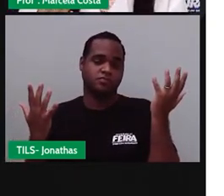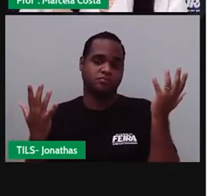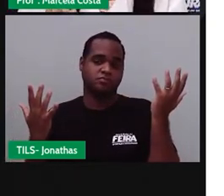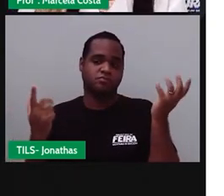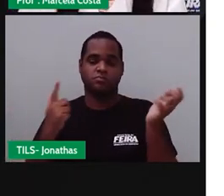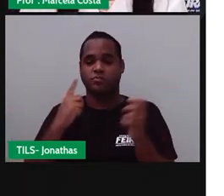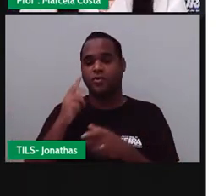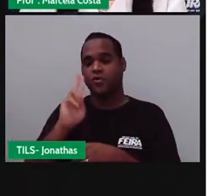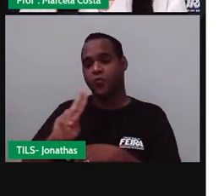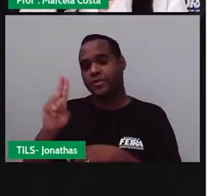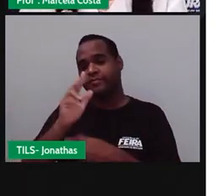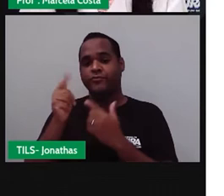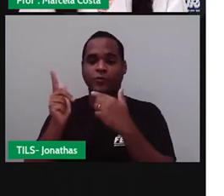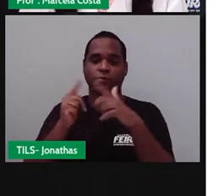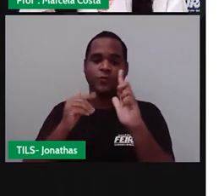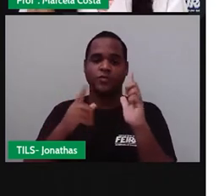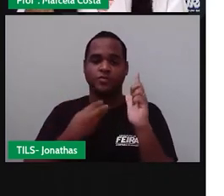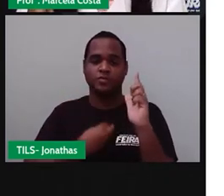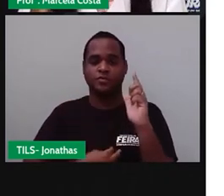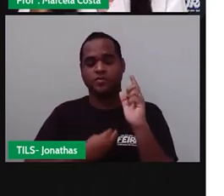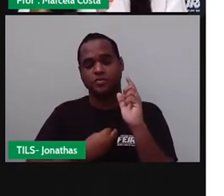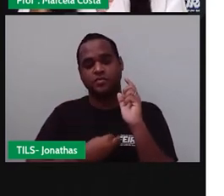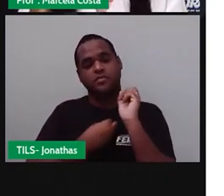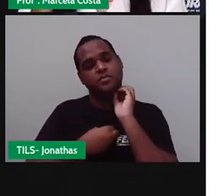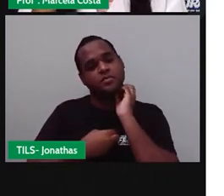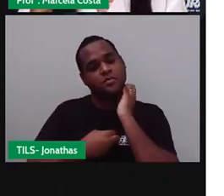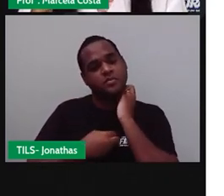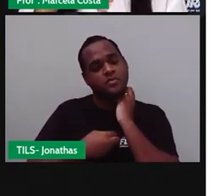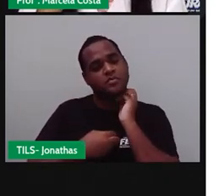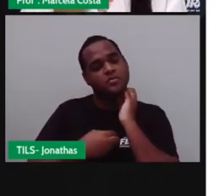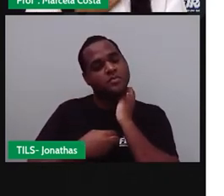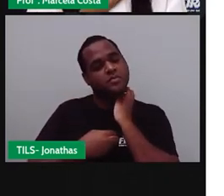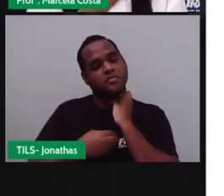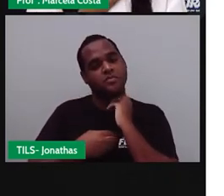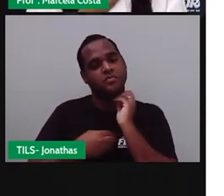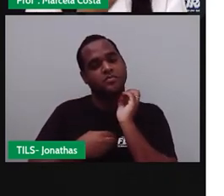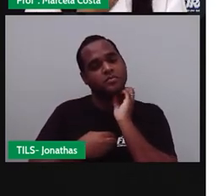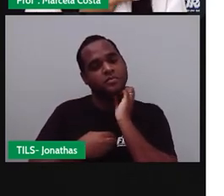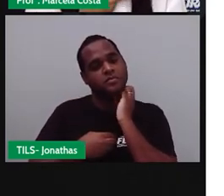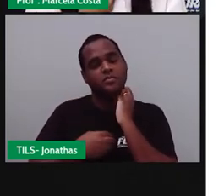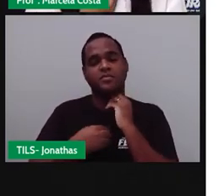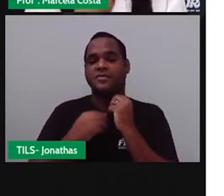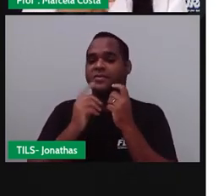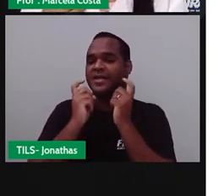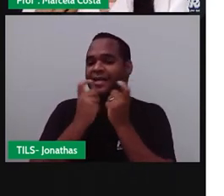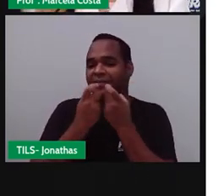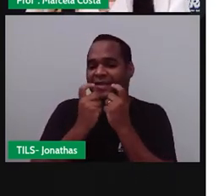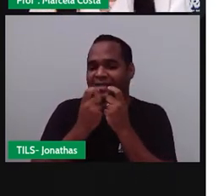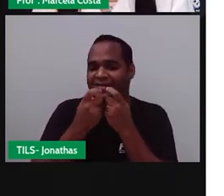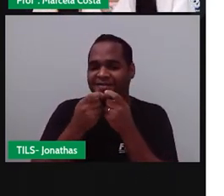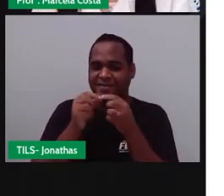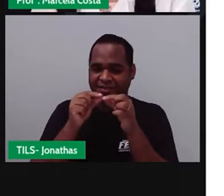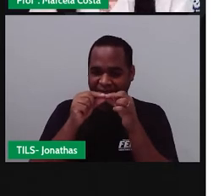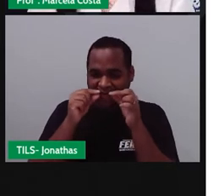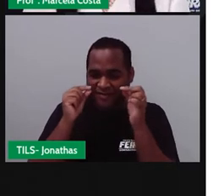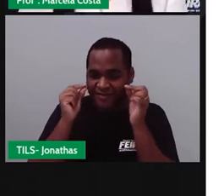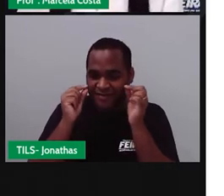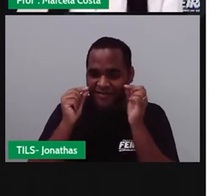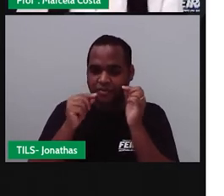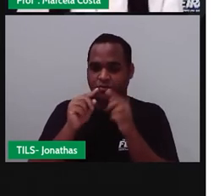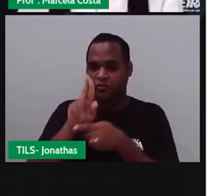outro suporte, como um aparelho ortodôntico, por exemplo.